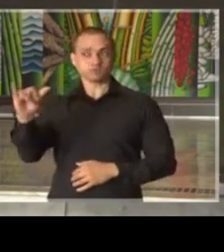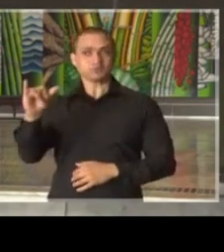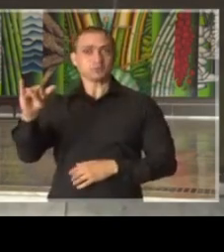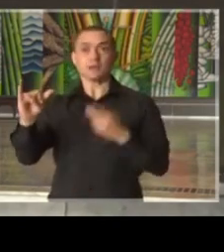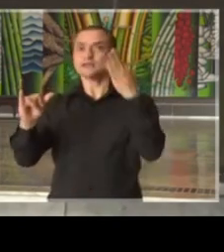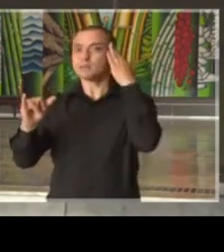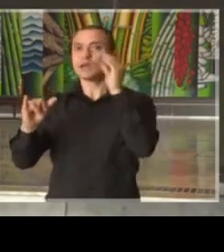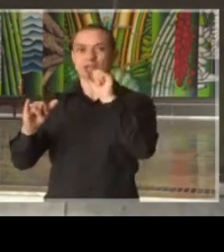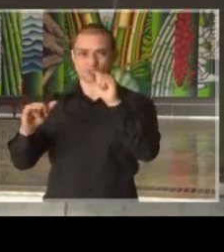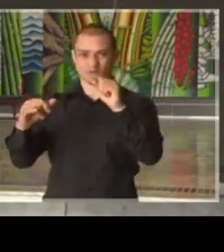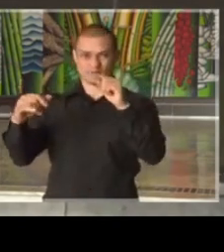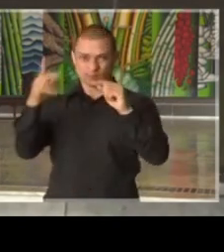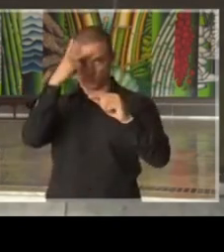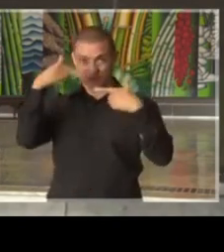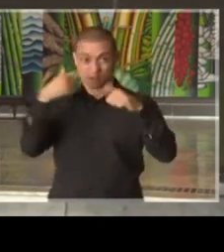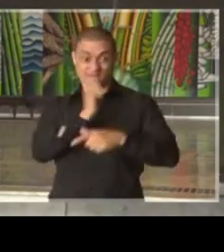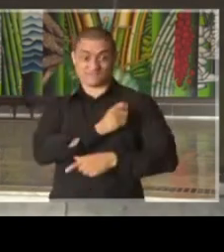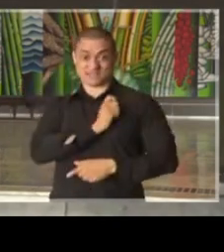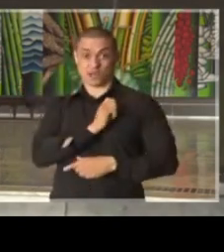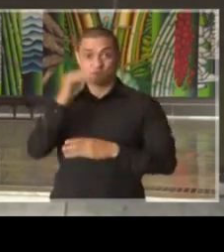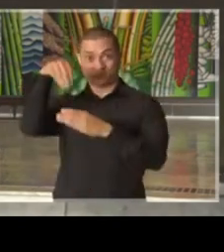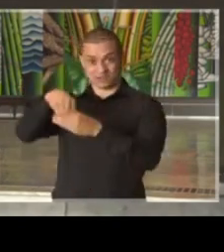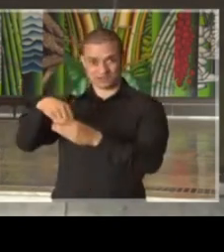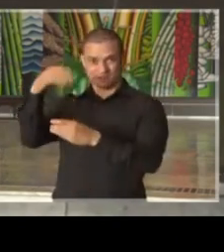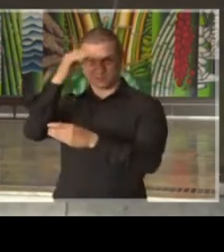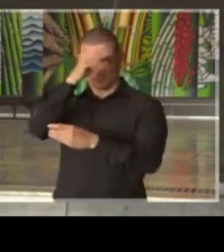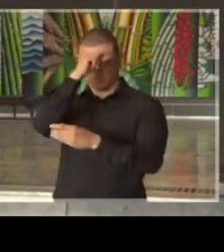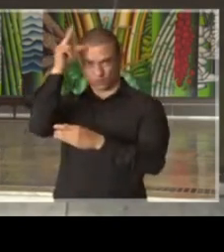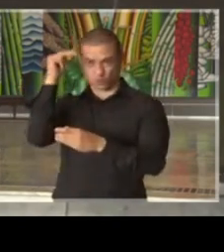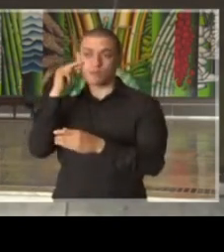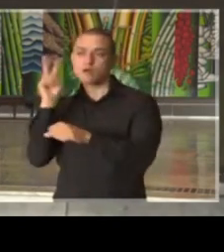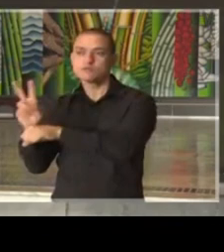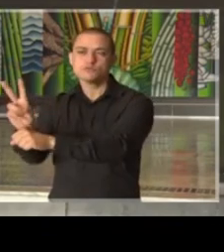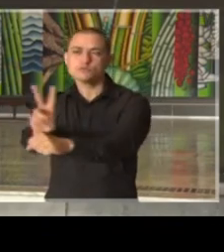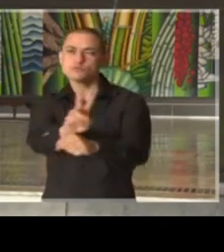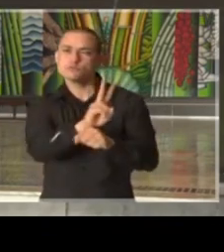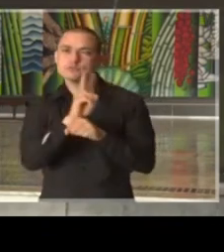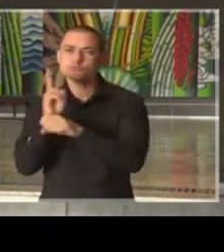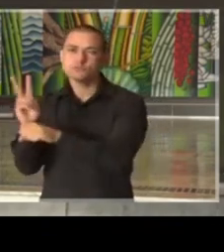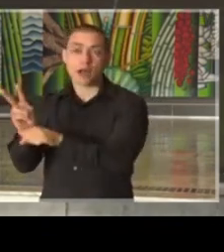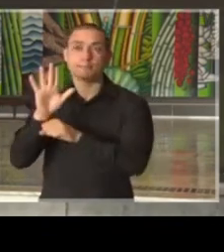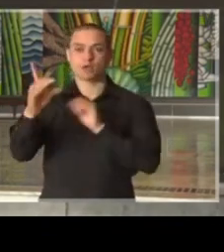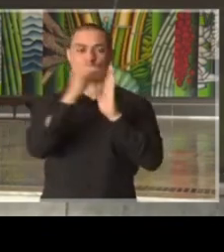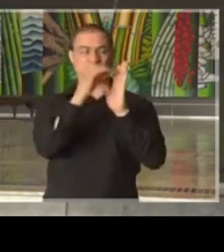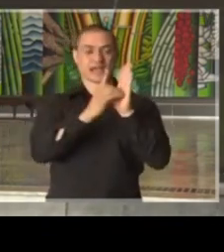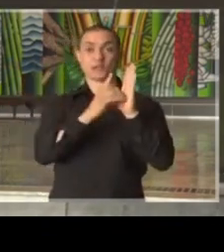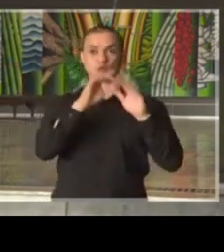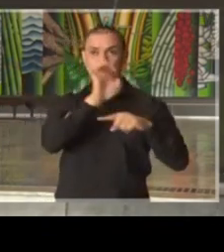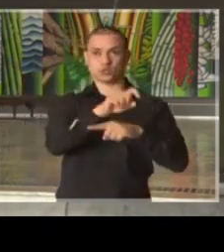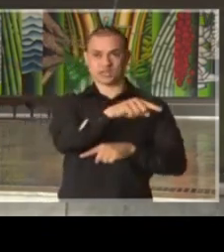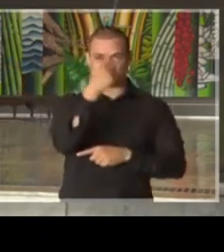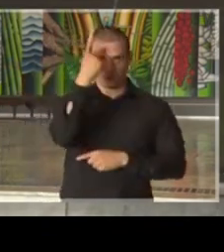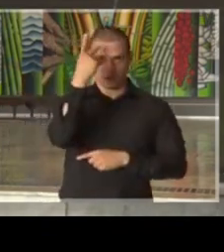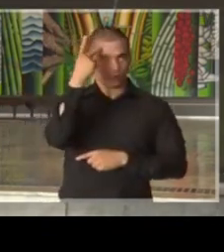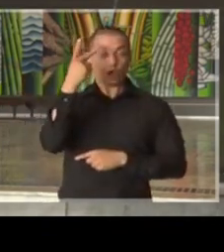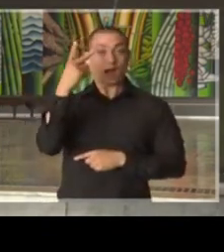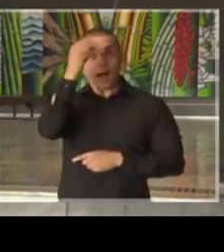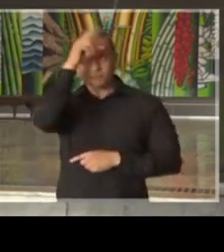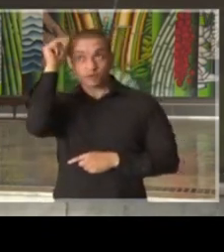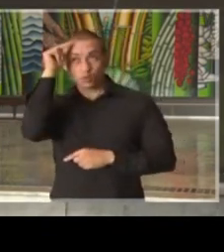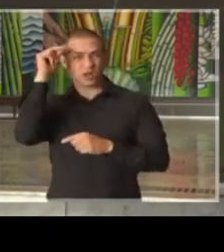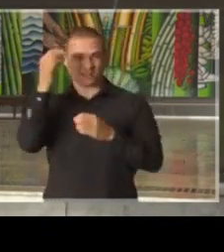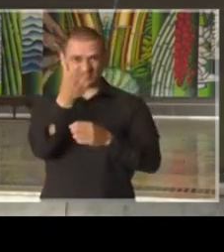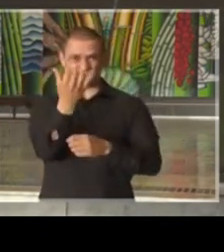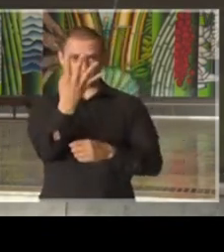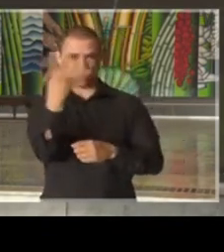da Prefeitura de São Paulo em relação a esse decreto estadual. Mas, com o decreto estadual, nem a Prefeitura de São Paulo nem nenhum outro dos